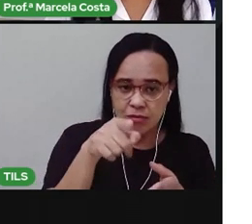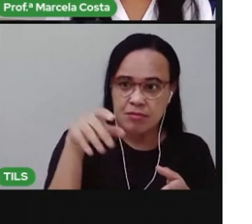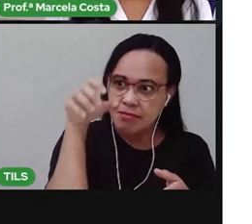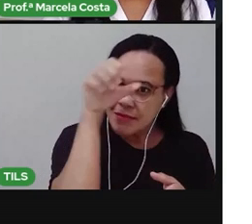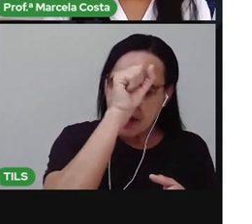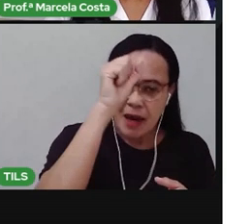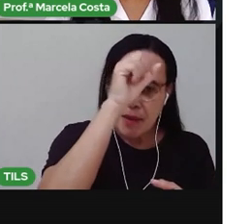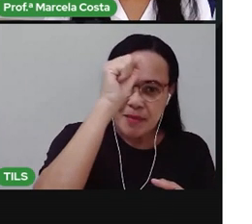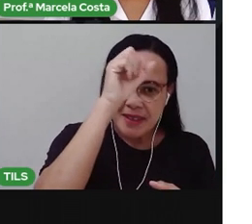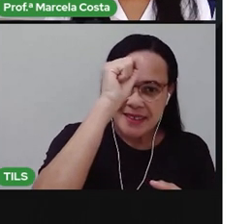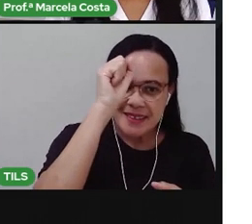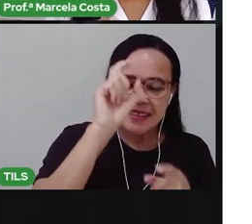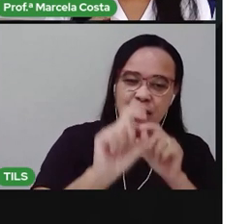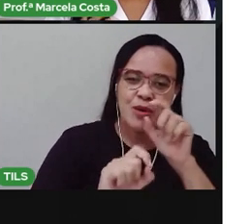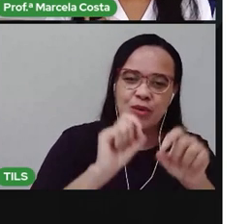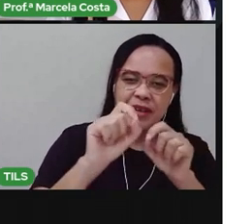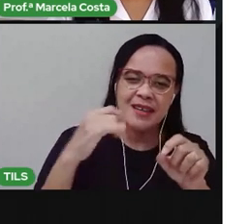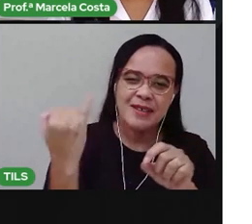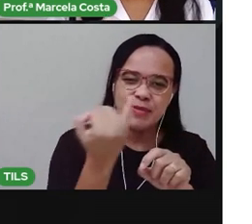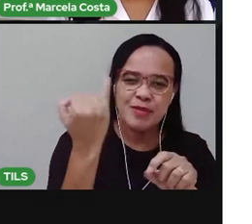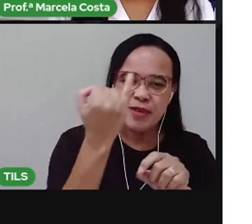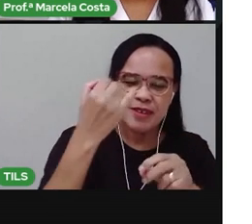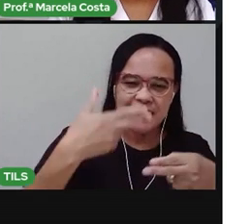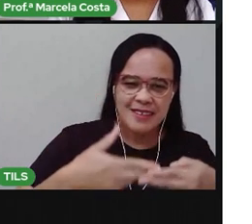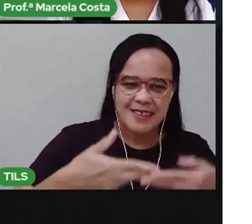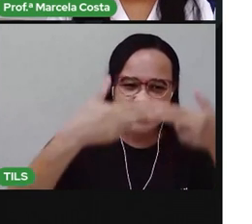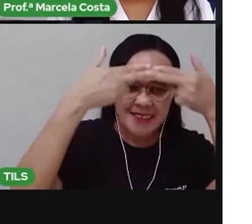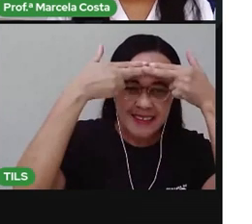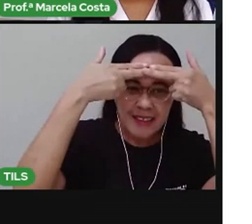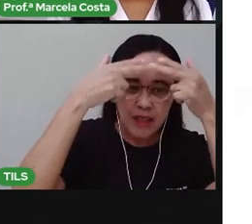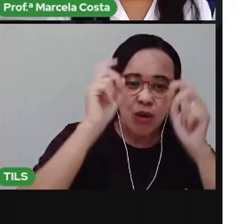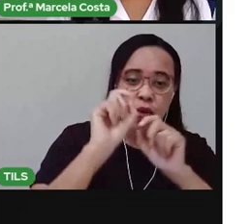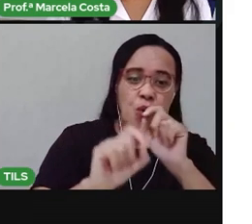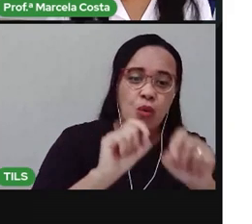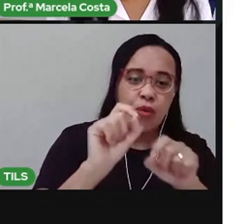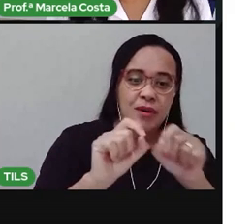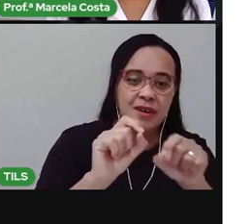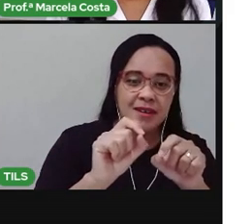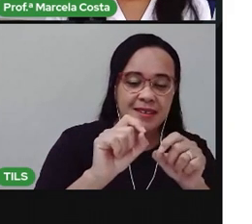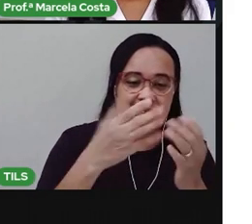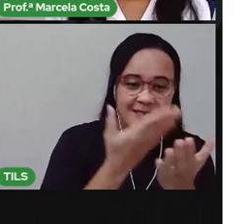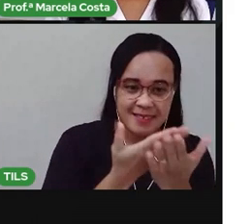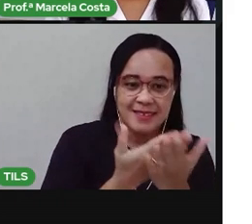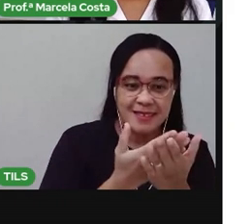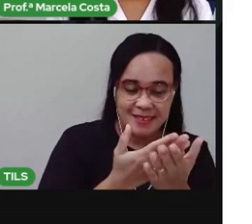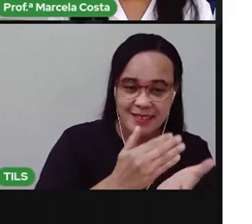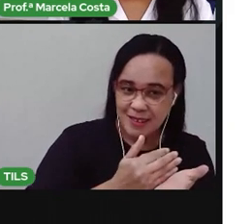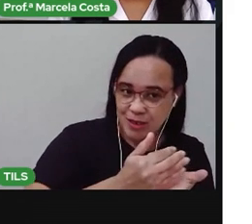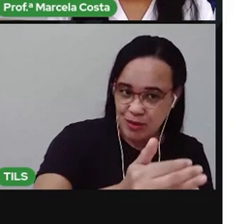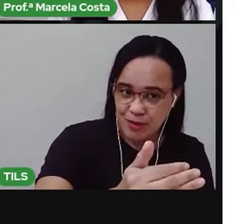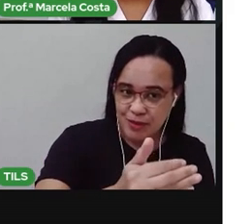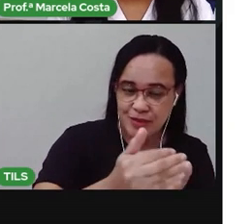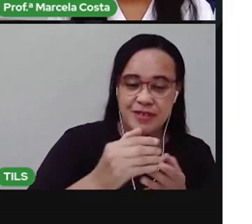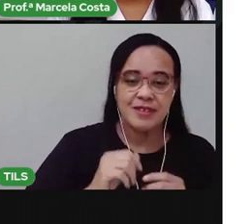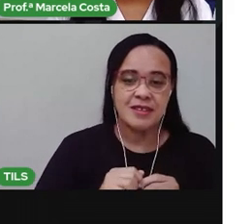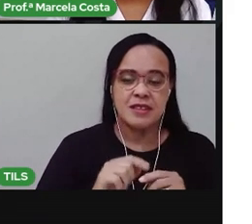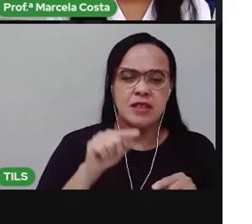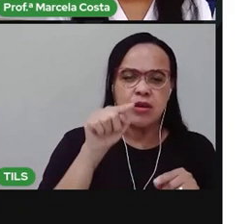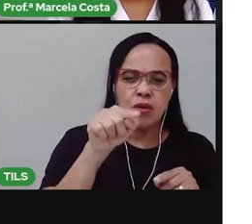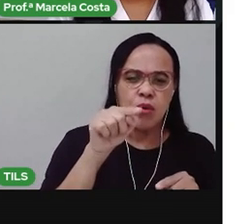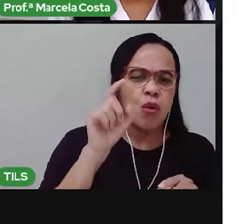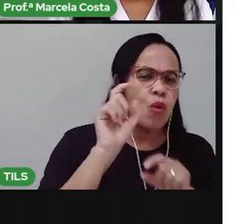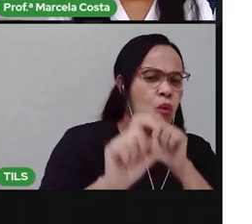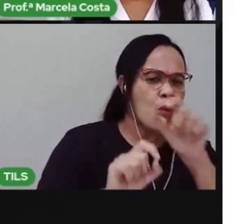e é muito importante que você tenha isso em mente, o que é que você vai aprender nessa aula, que vai ser reconhecer a função social